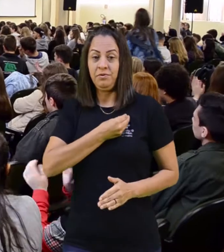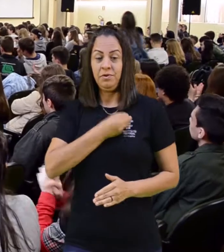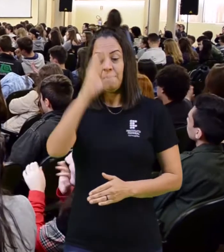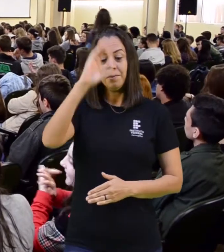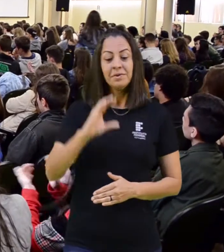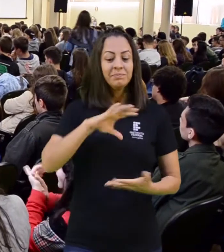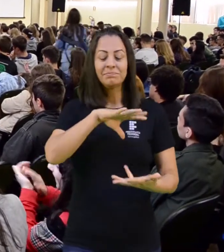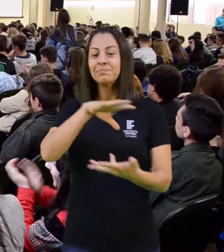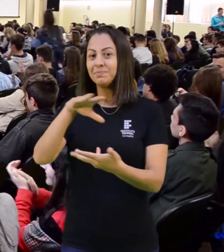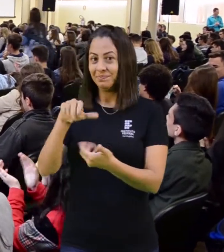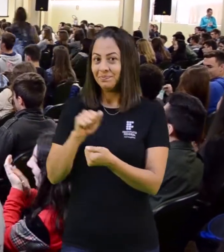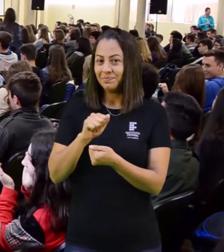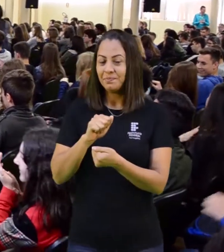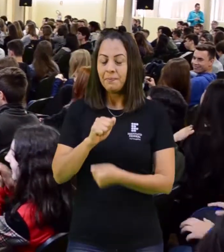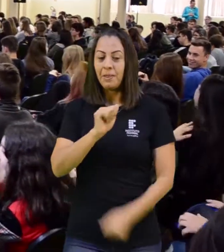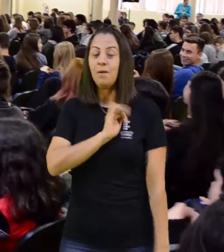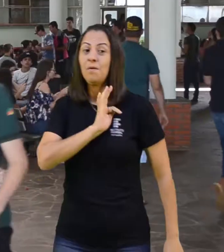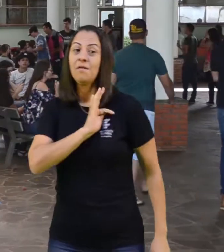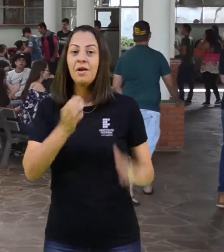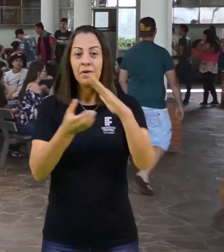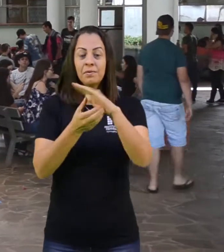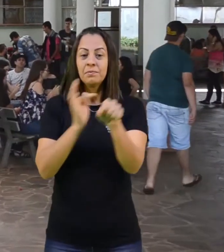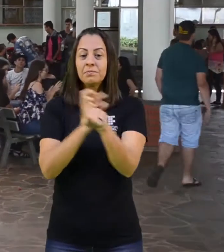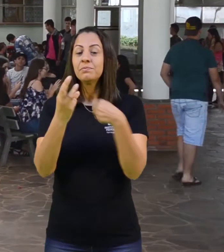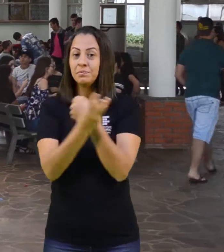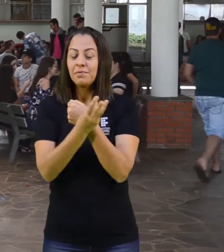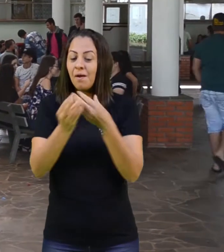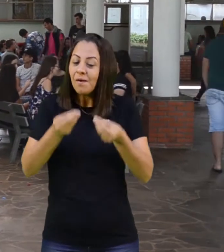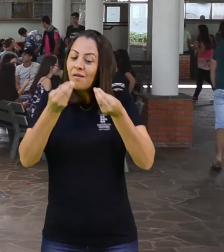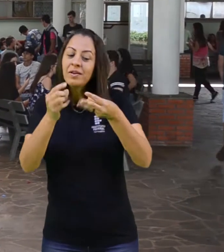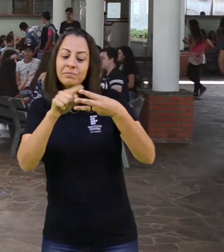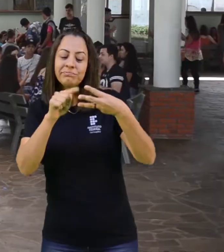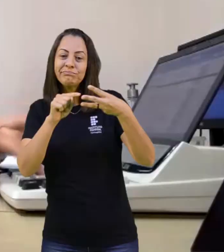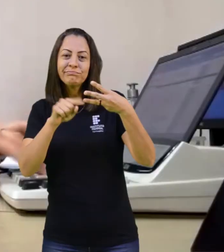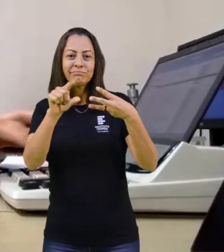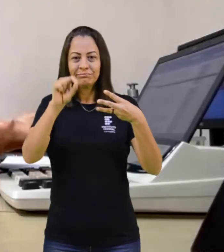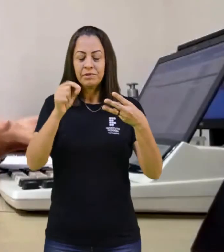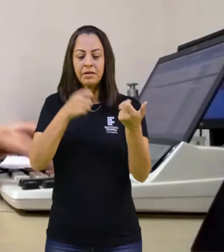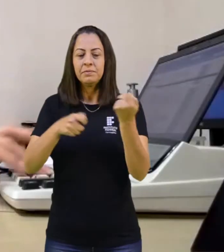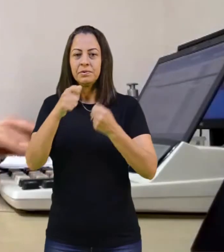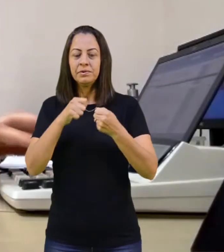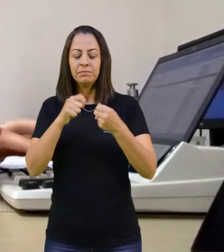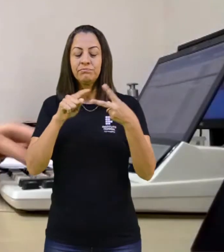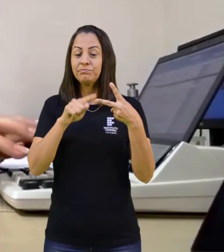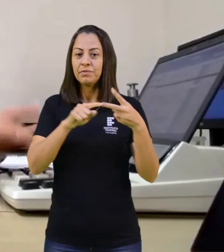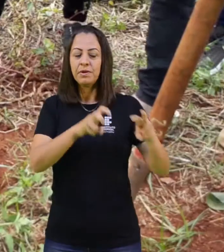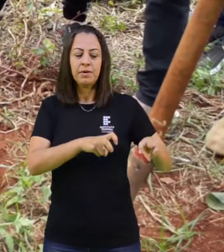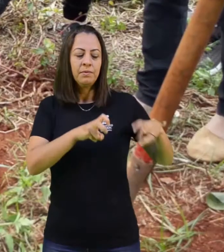necessários para a sua vida como cidadão desse planeta. O IFAR no Campus Frederico Westphalen oferece três opções,